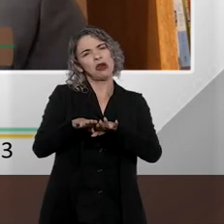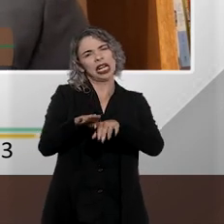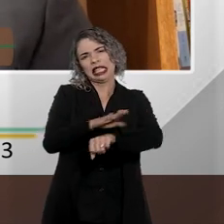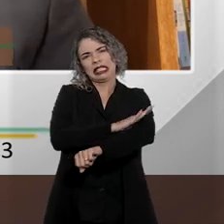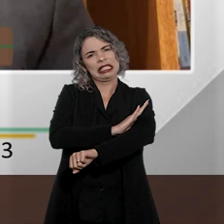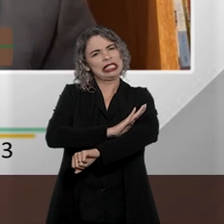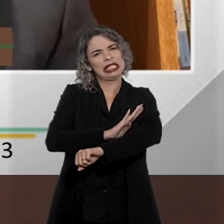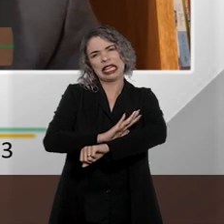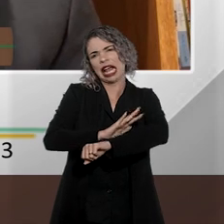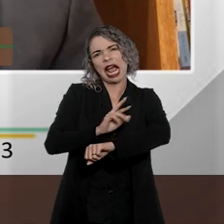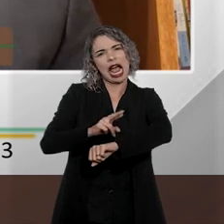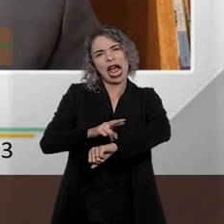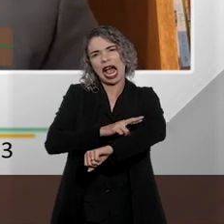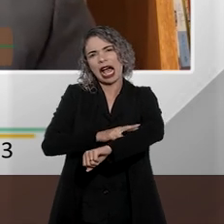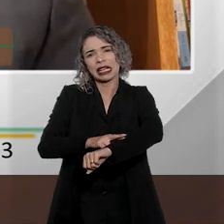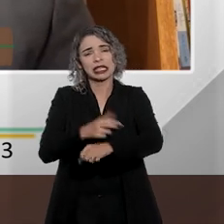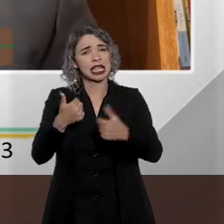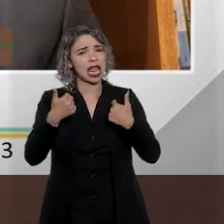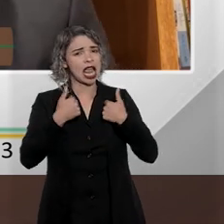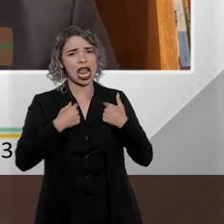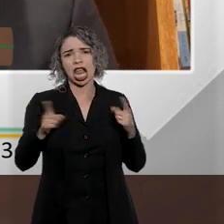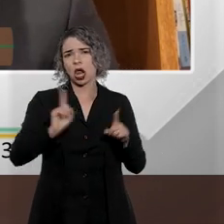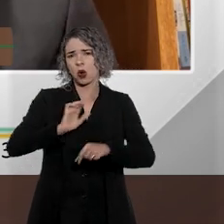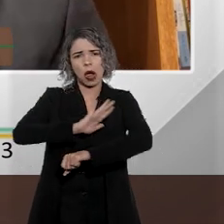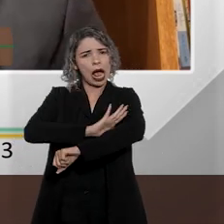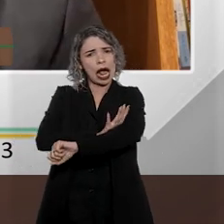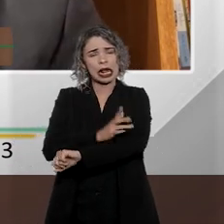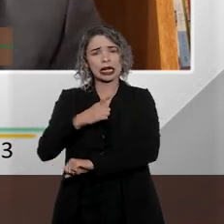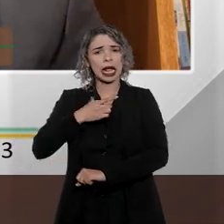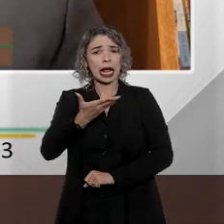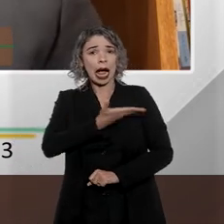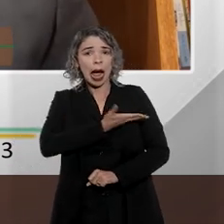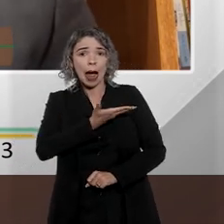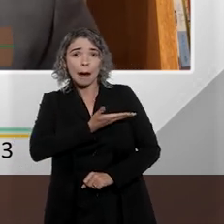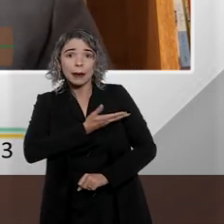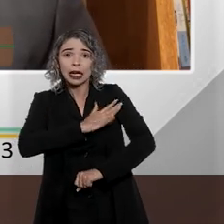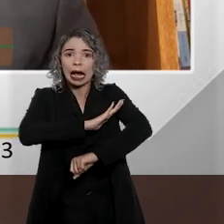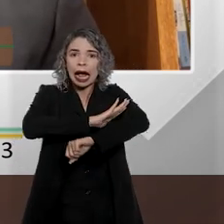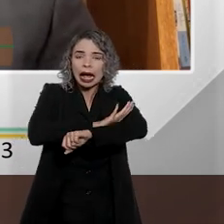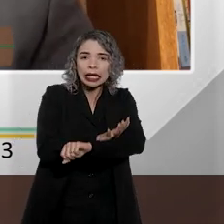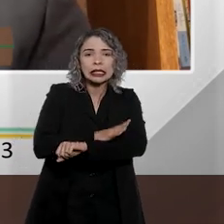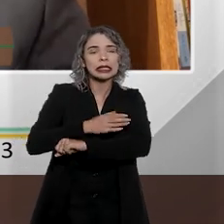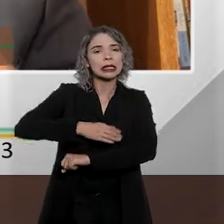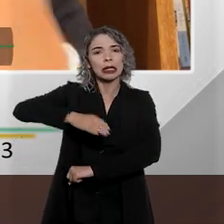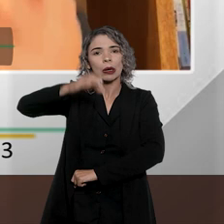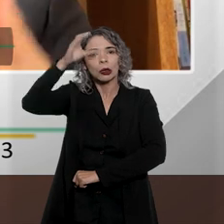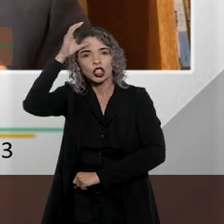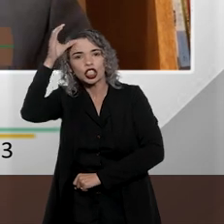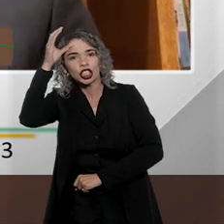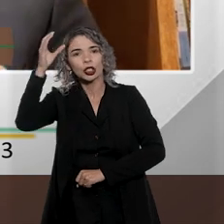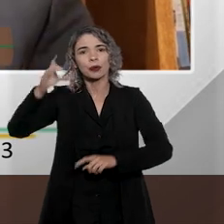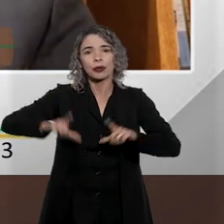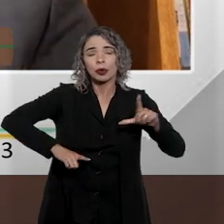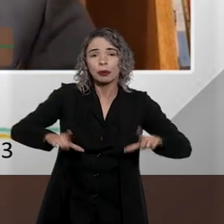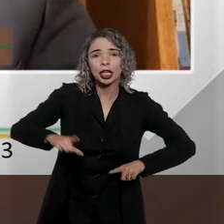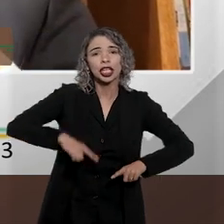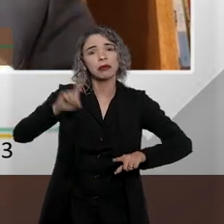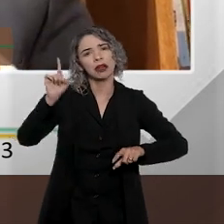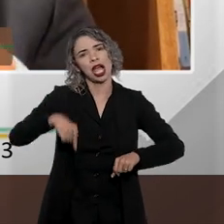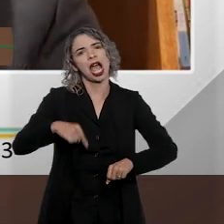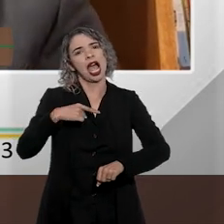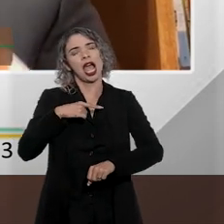dizer que não há racismo e que não sou racista, tenho uns amigos racistas, o primo do cunhado do meu parente é racista,